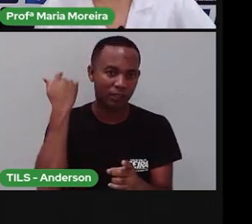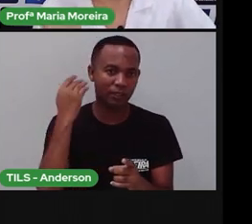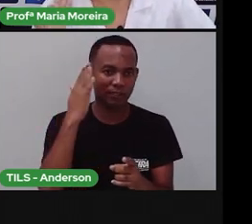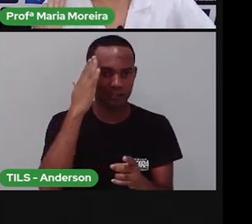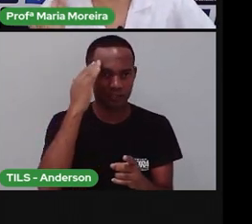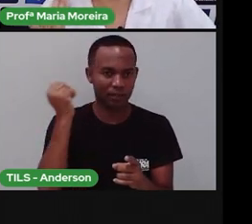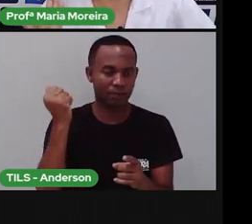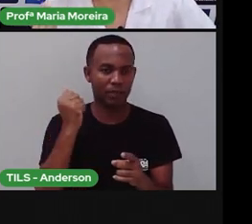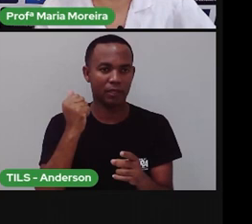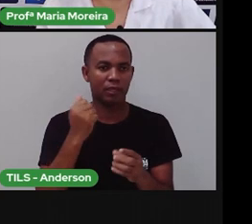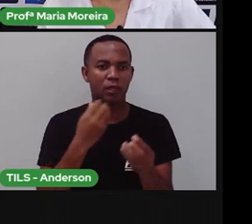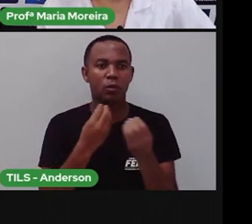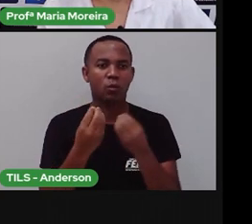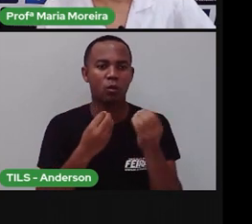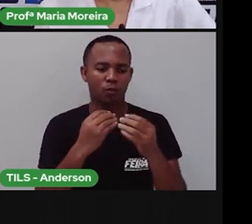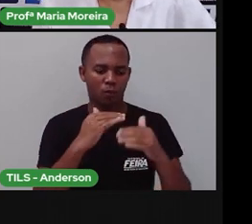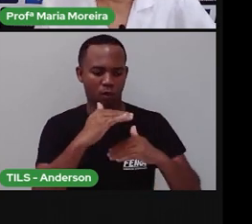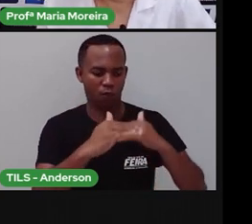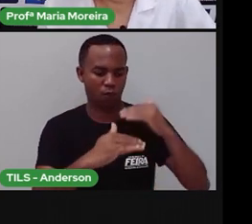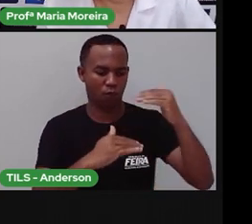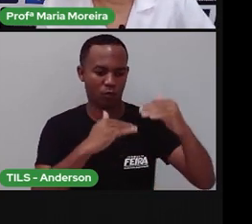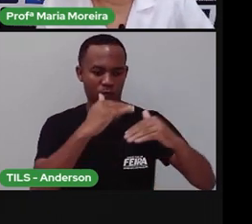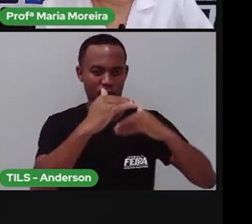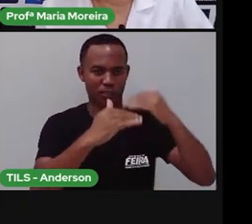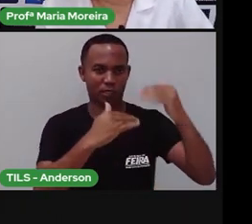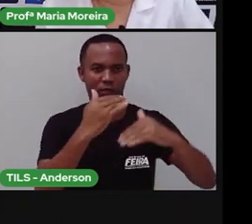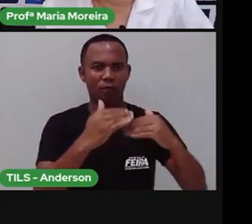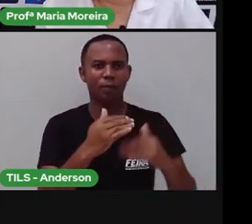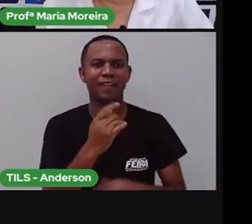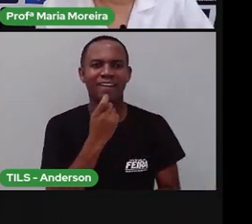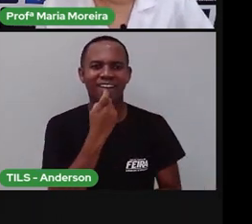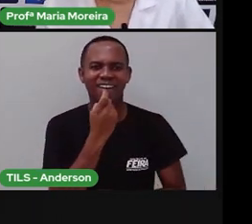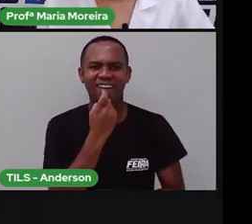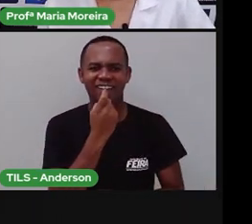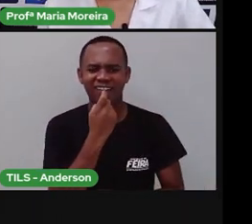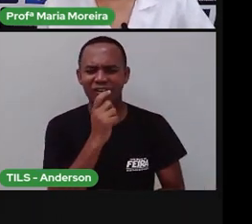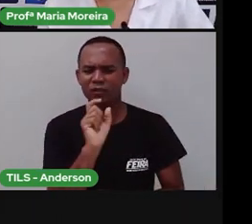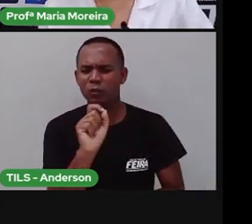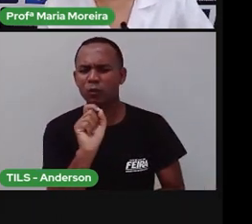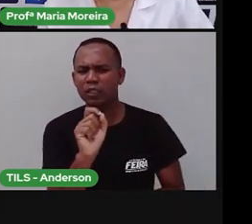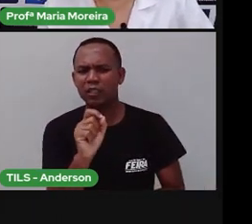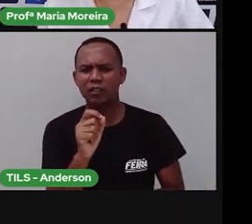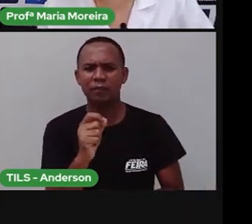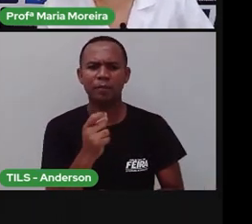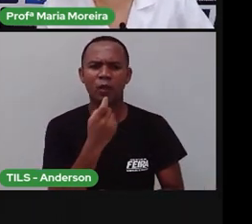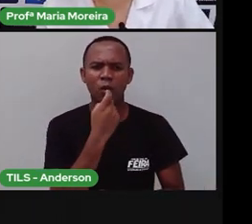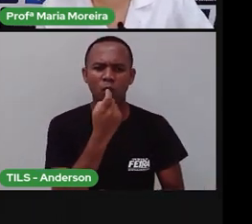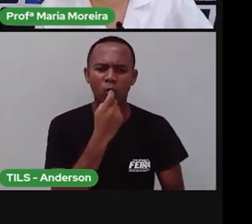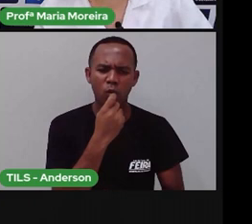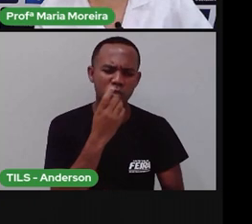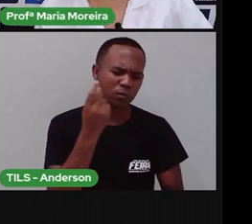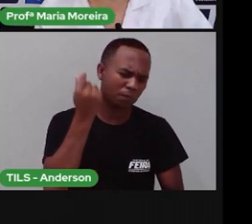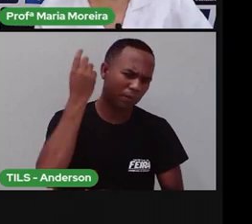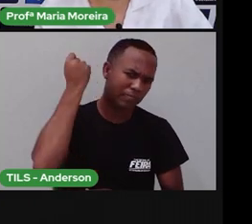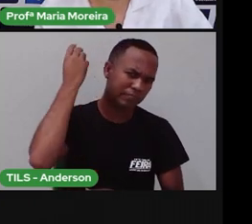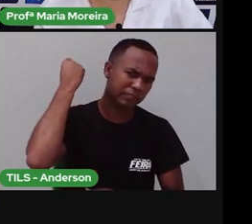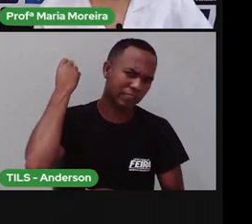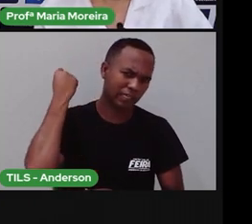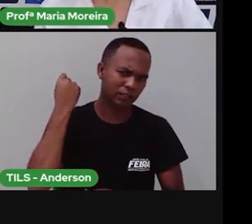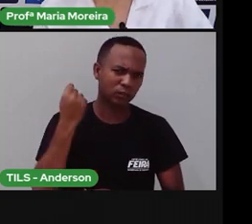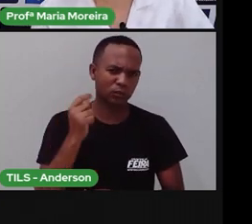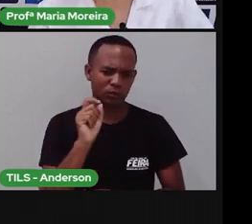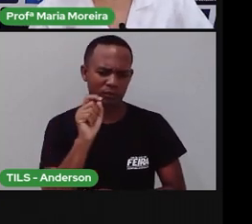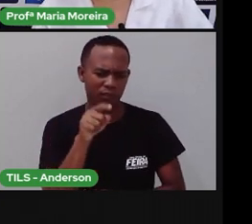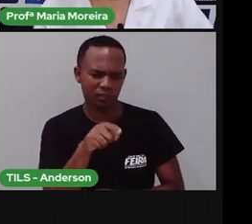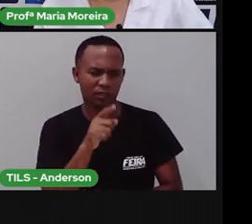Saber sobre a evolução. E o que é que são fósseis, na verdade? São restos ou vestígios de organismo.